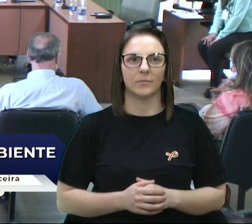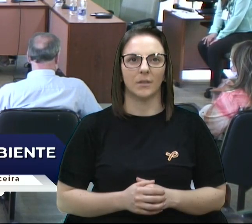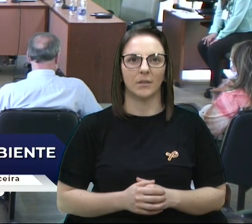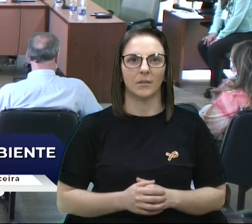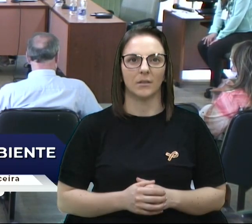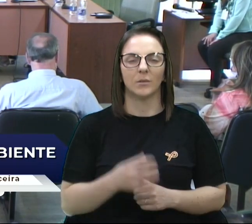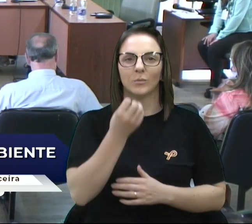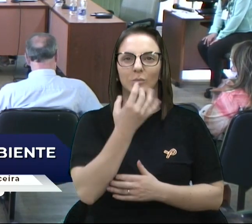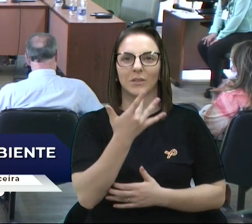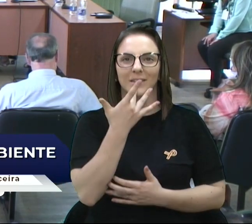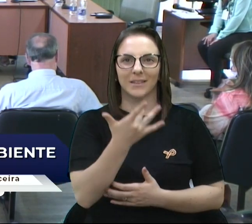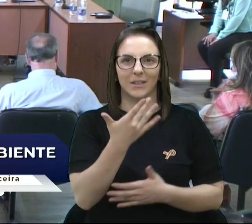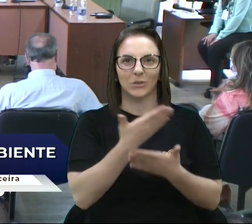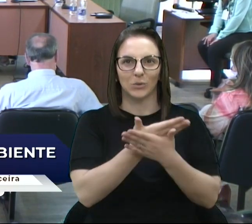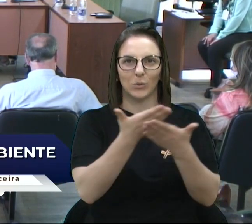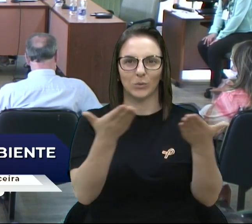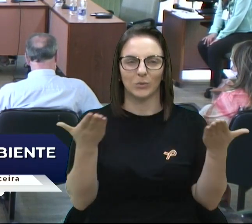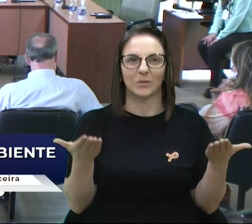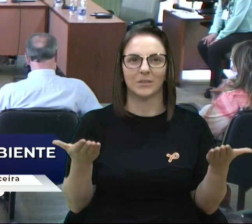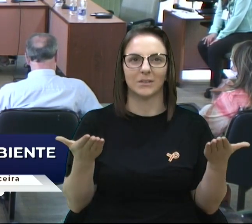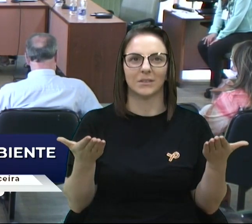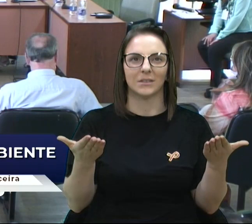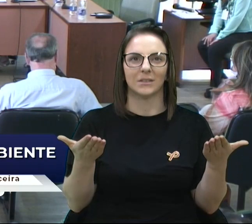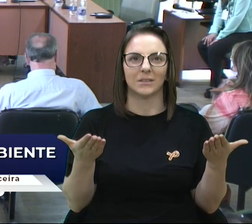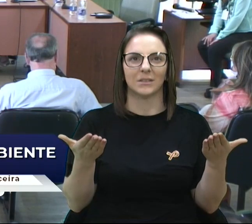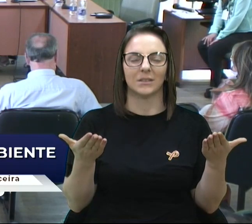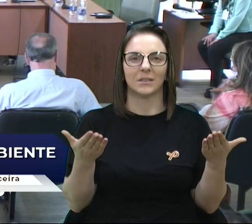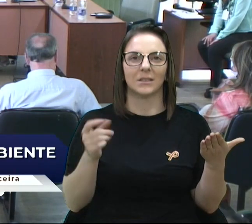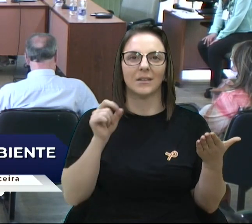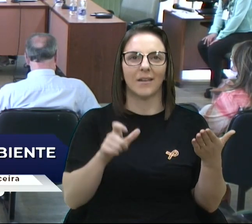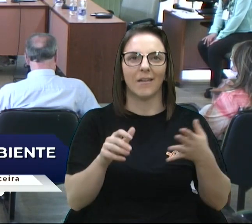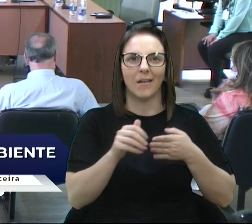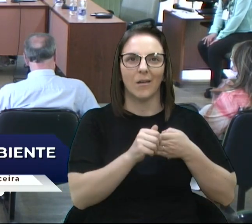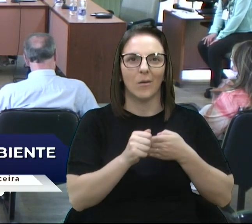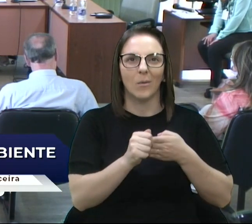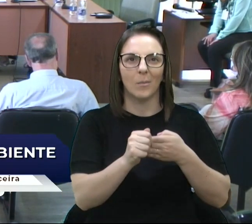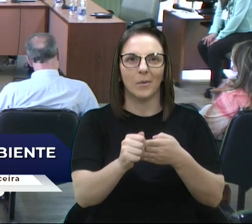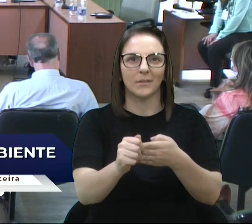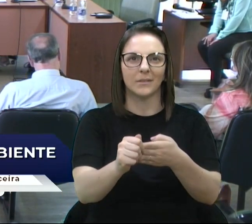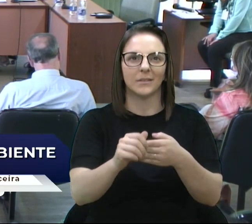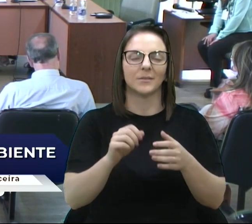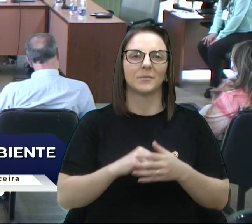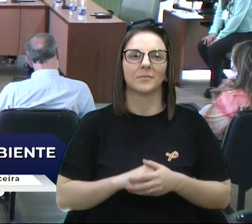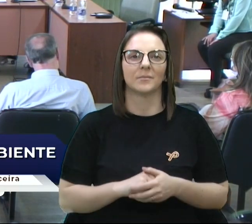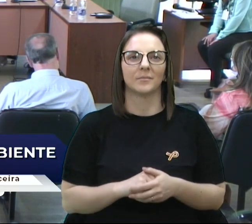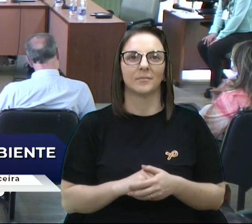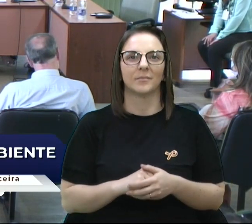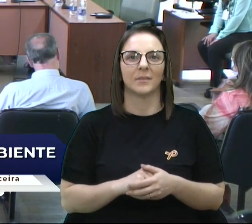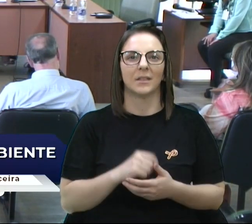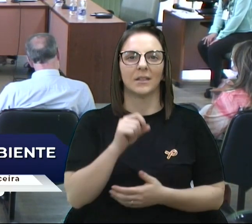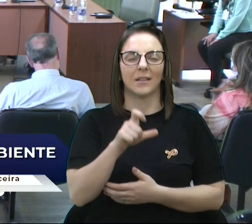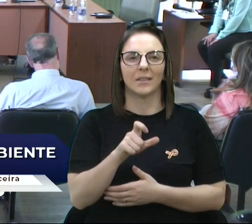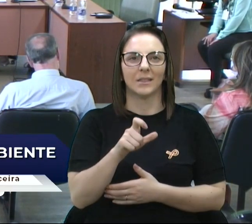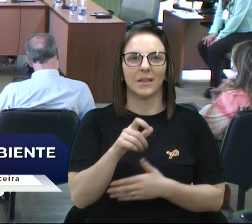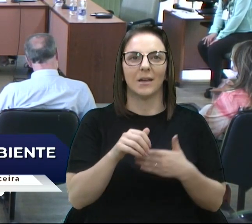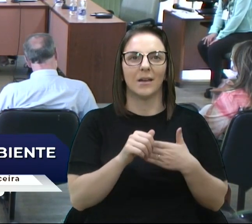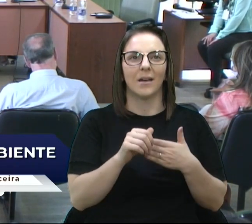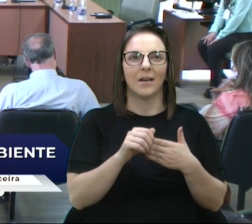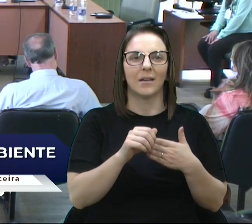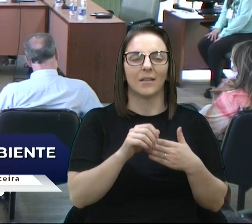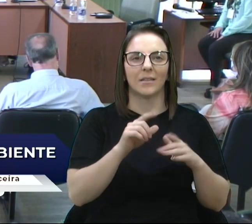Boa tarde a todos e todas que nos acompanham através da TV Câmara, canal 16, das redes sociais.